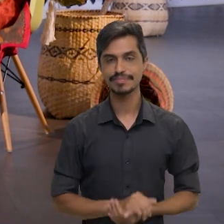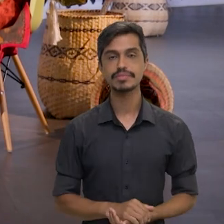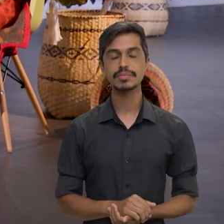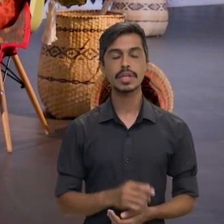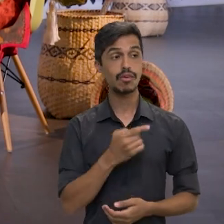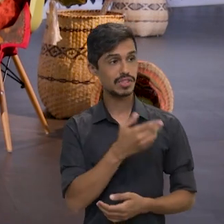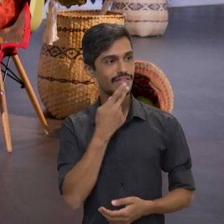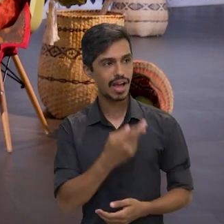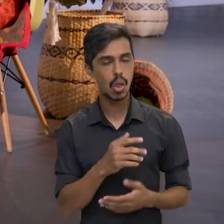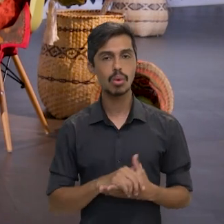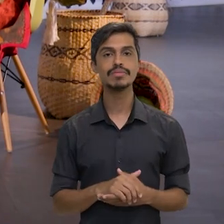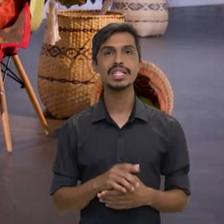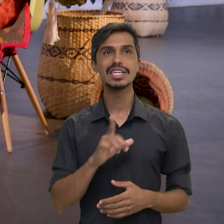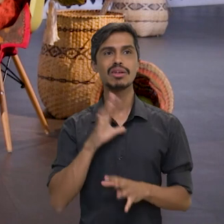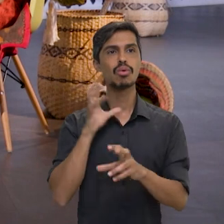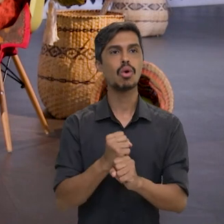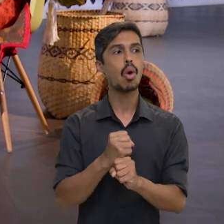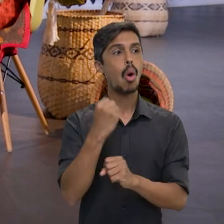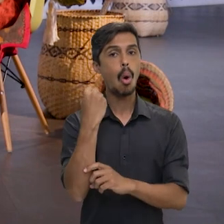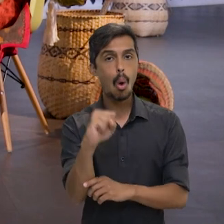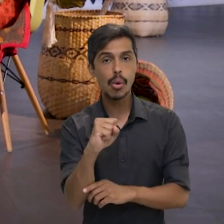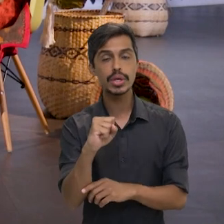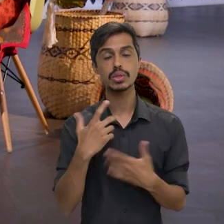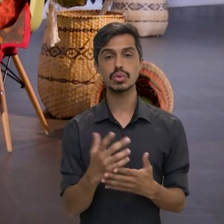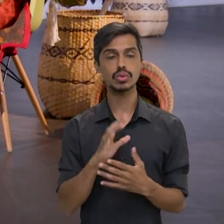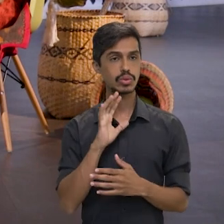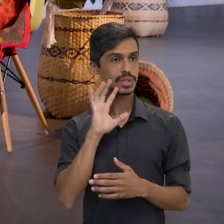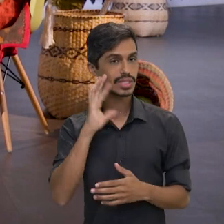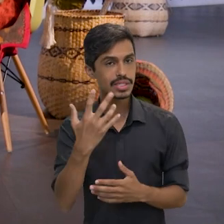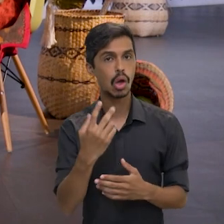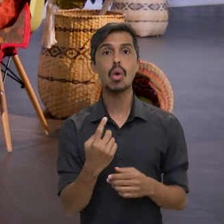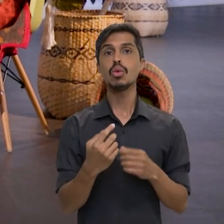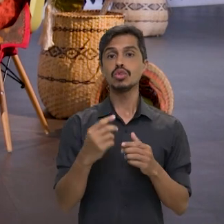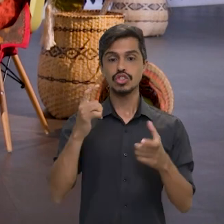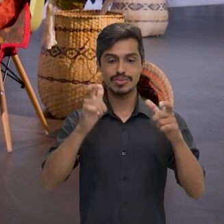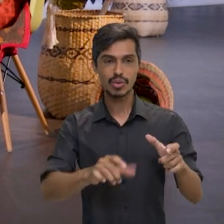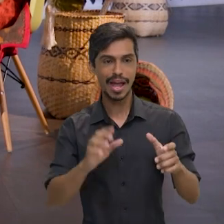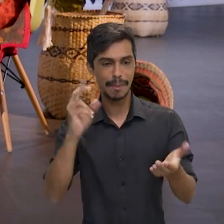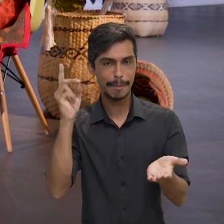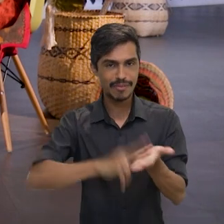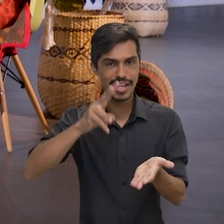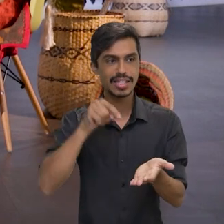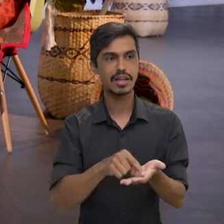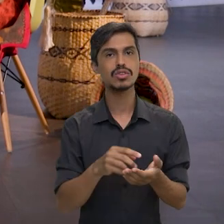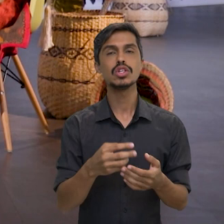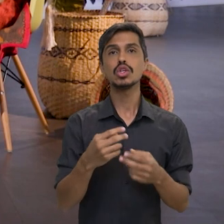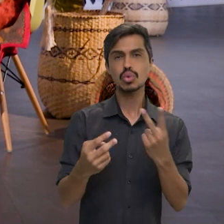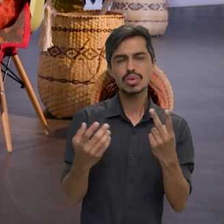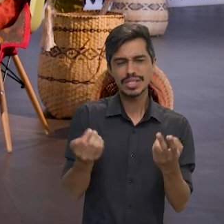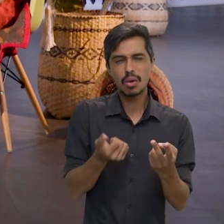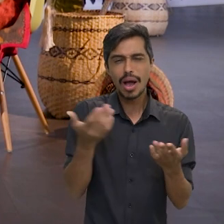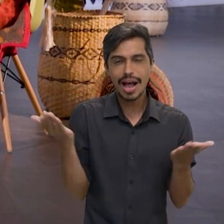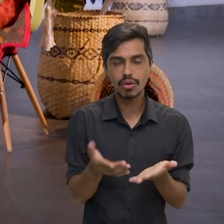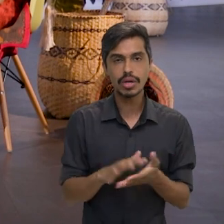E como a senhora mesmo disse, foram oito demarcações. Duas recentes, né? Agora, em setembro, se não me engano.